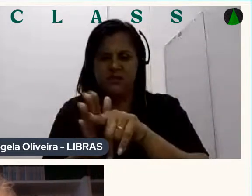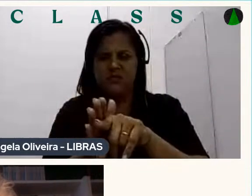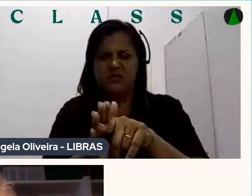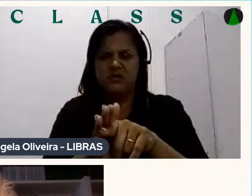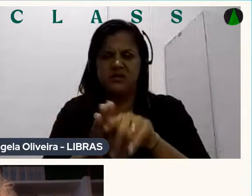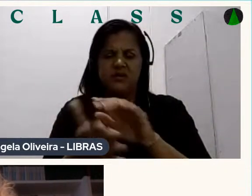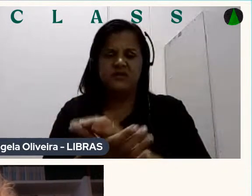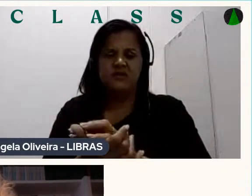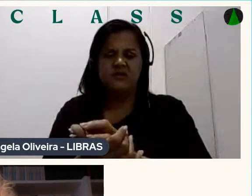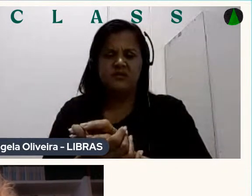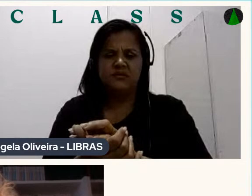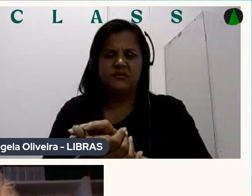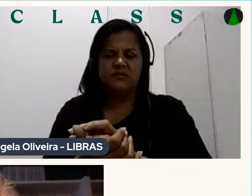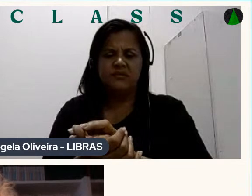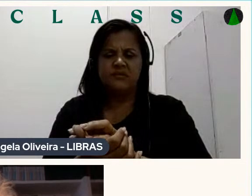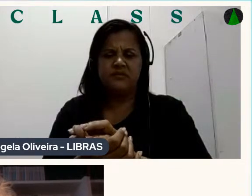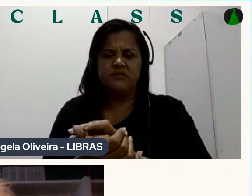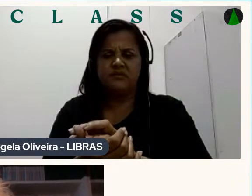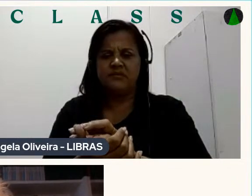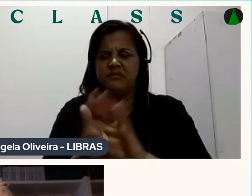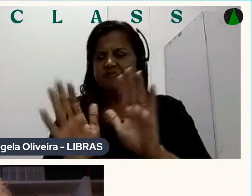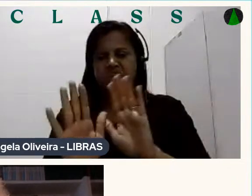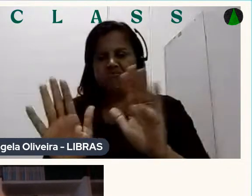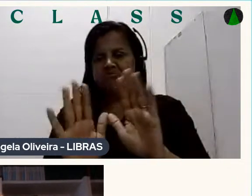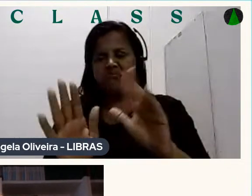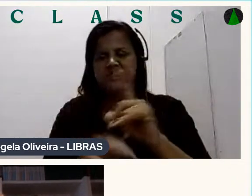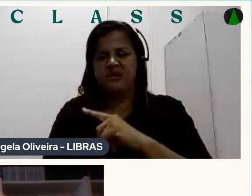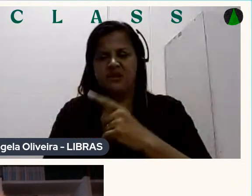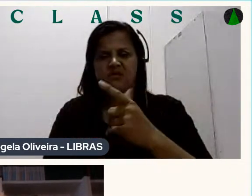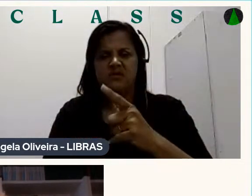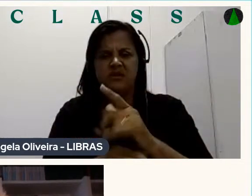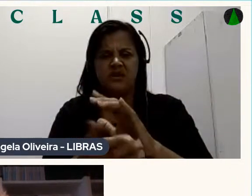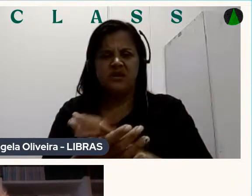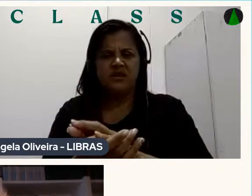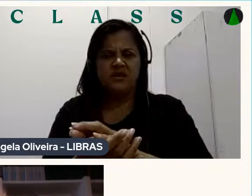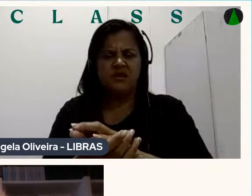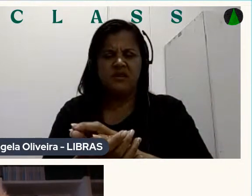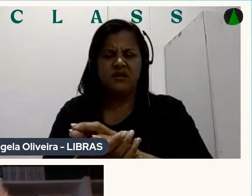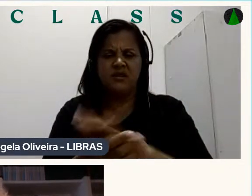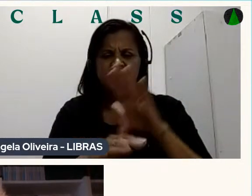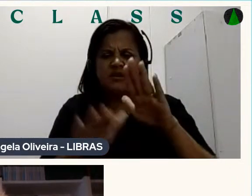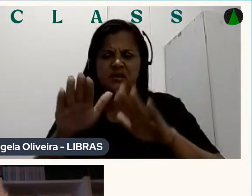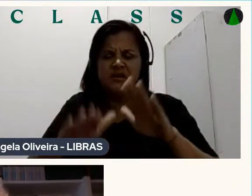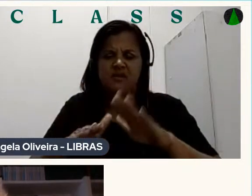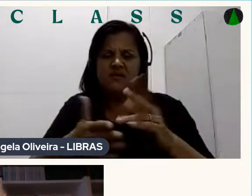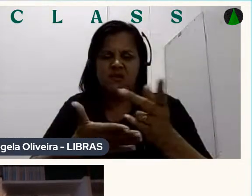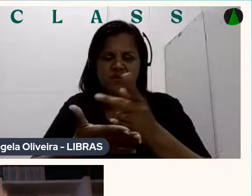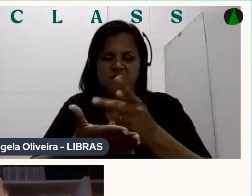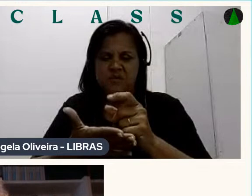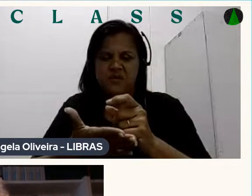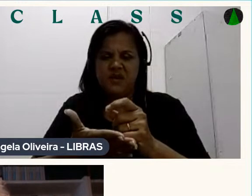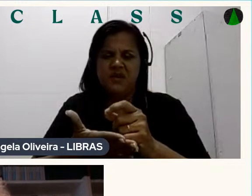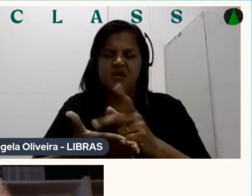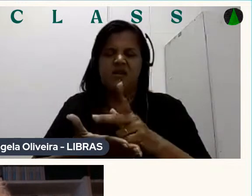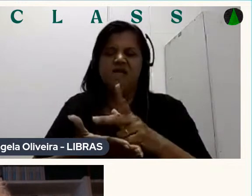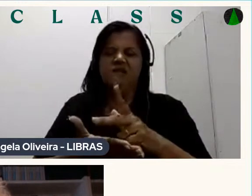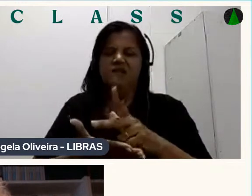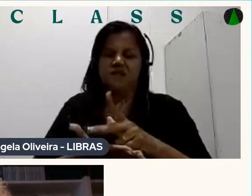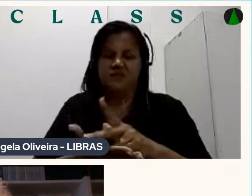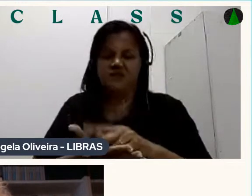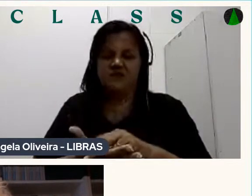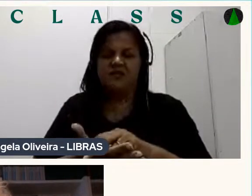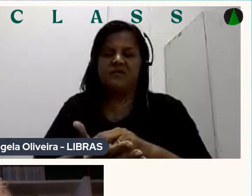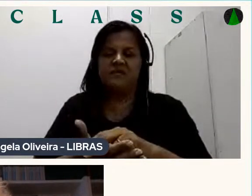Aqui no chat Não tem Assim Está aparecendo Como gráfica Olha lá A pressão Que pergunta